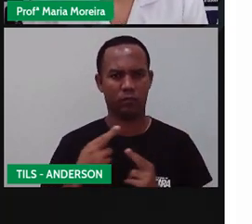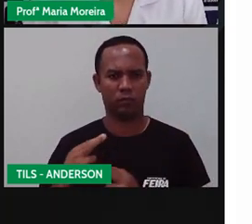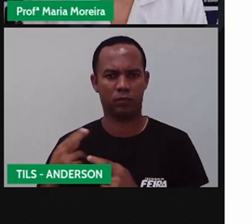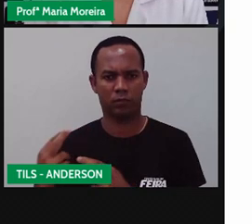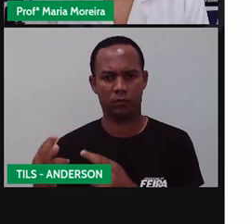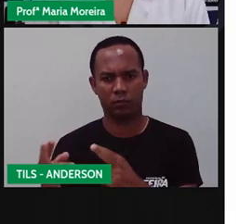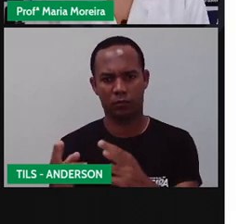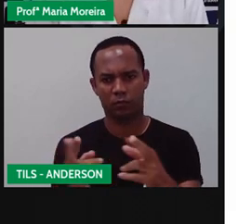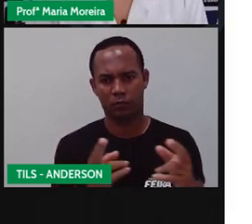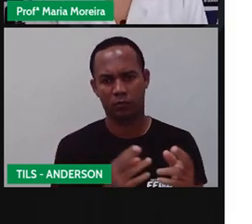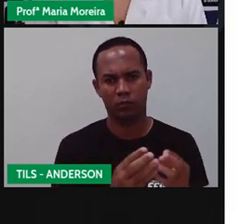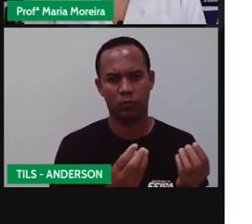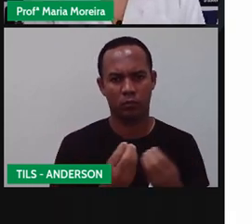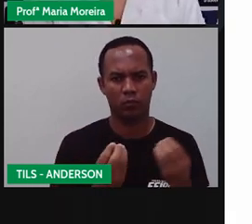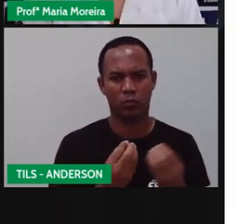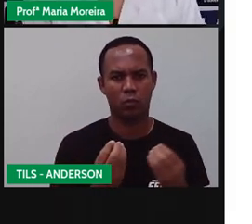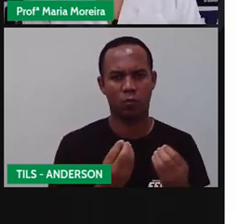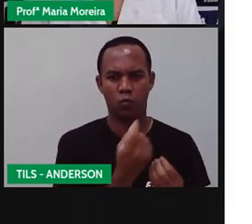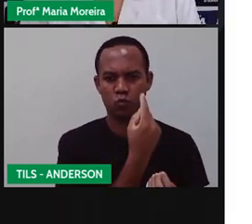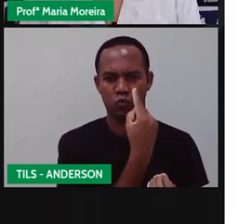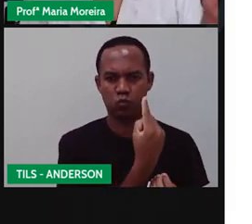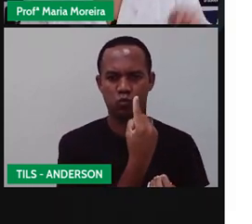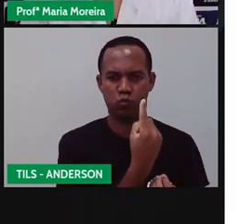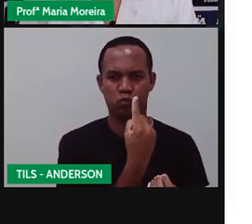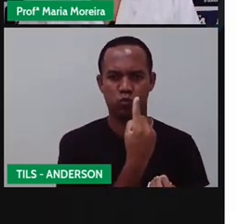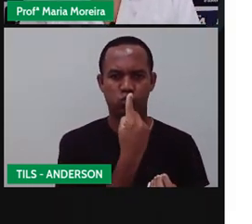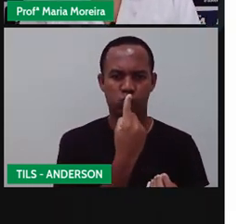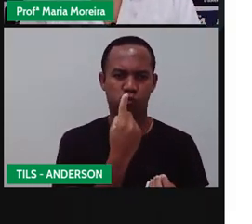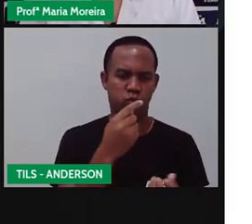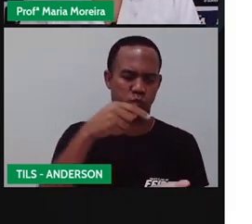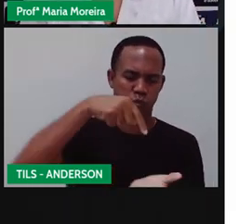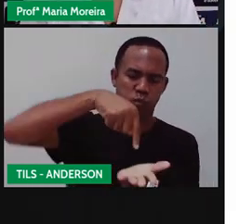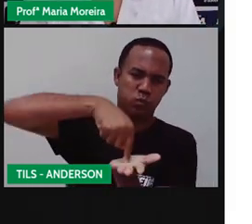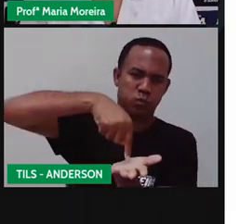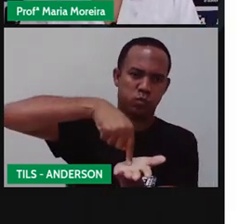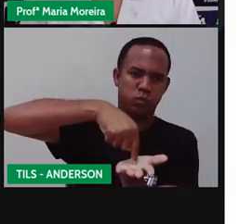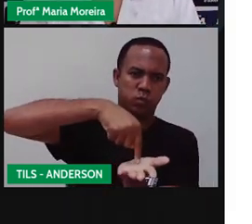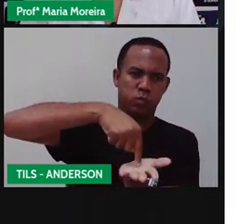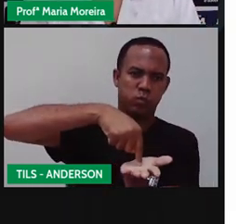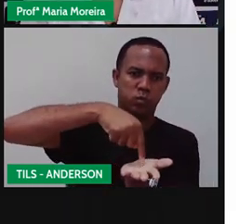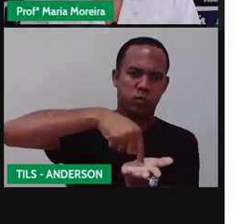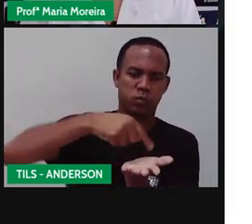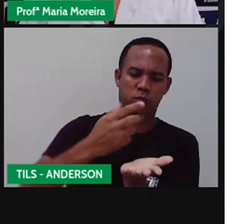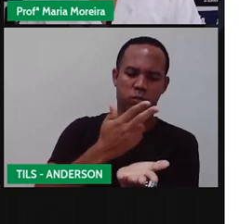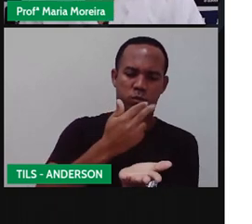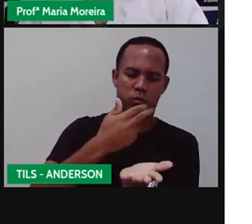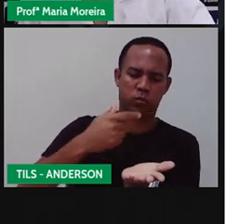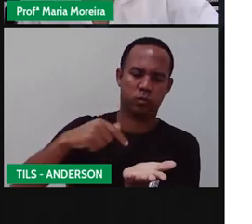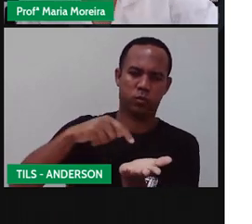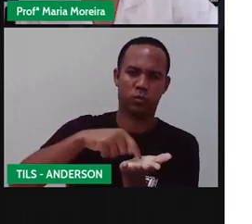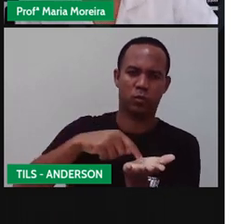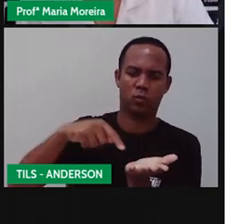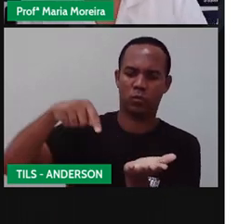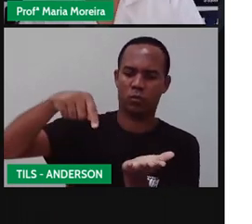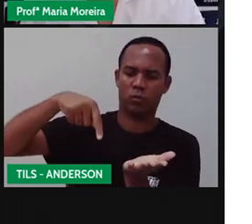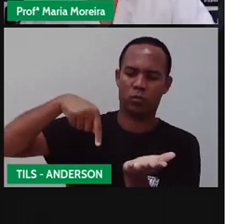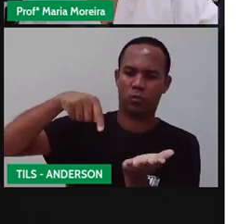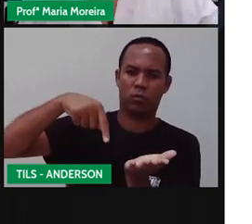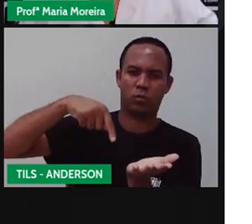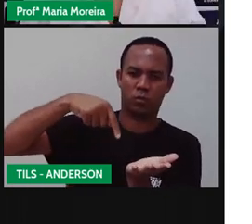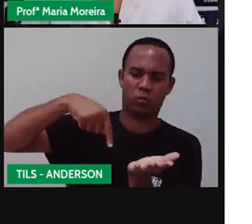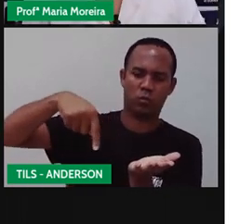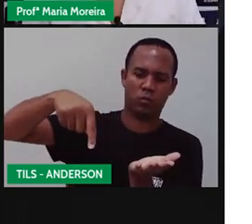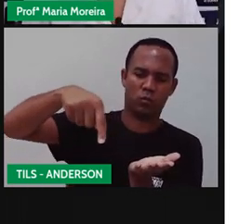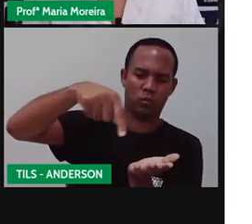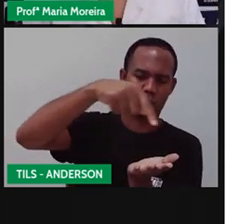aí para vocês. Um participante vai entrar no quadrado que está desenhado aonde? No chão. E os outros vão andar